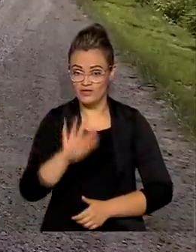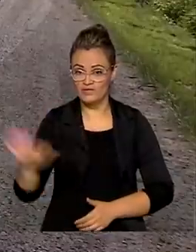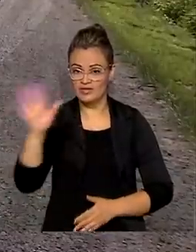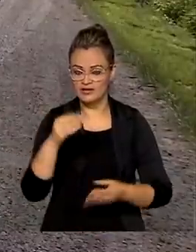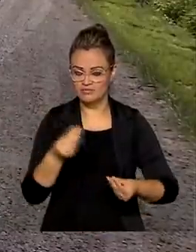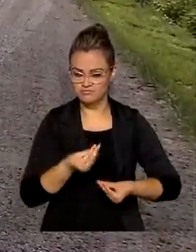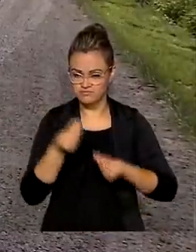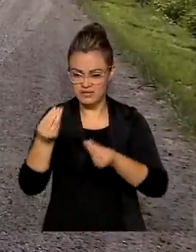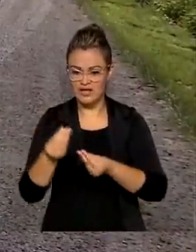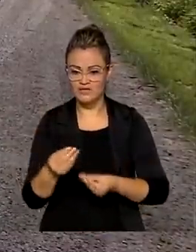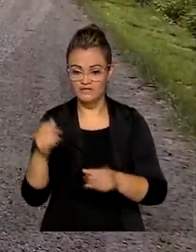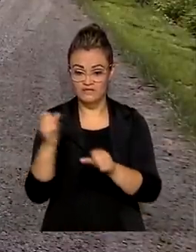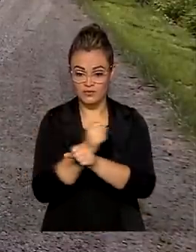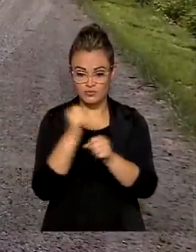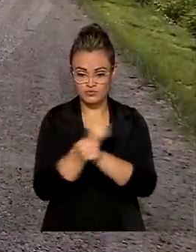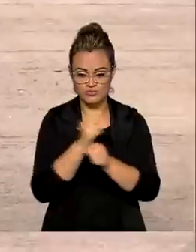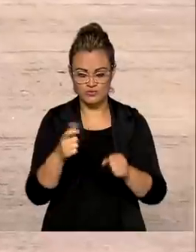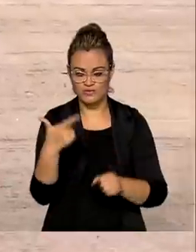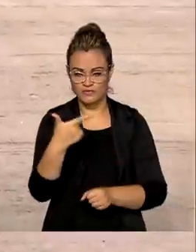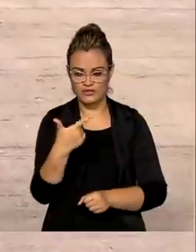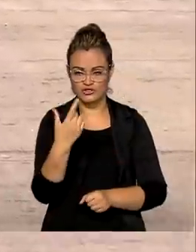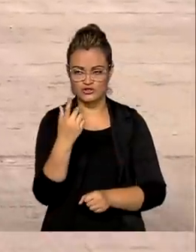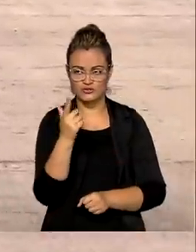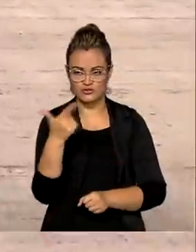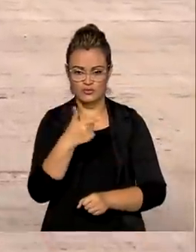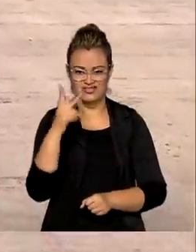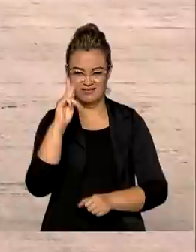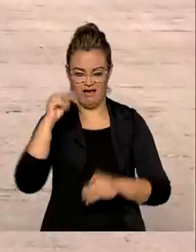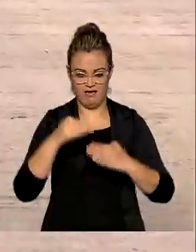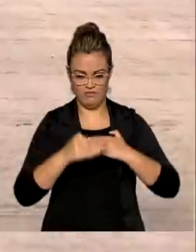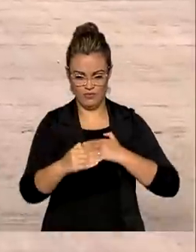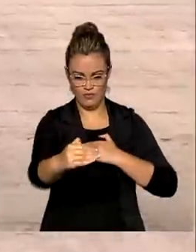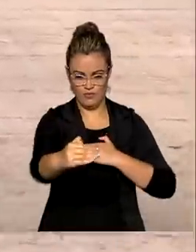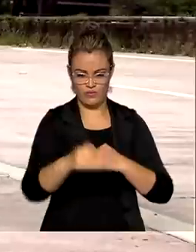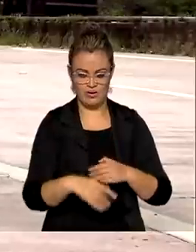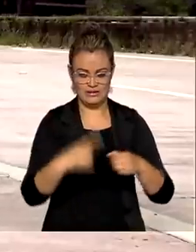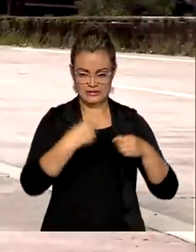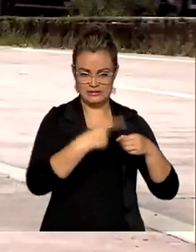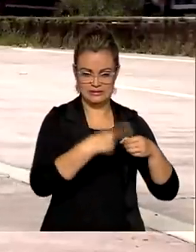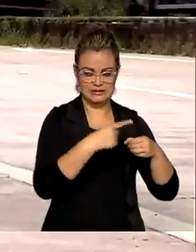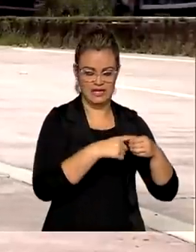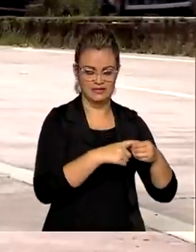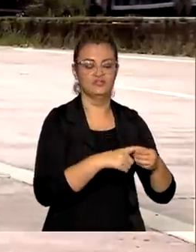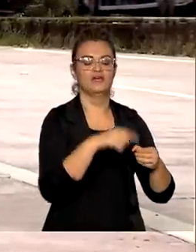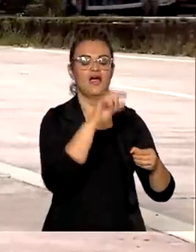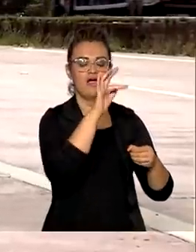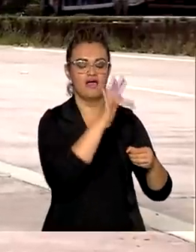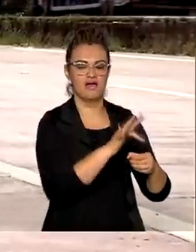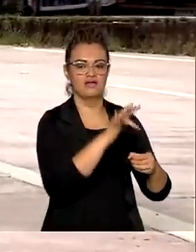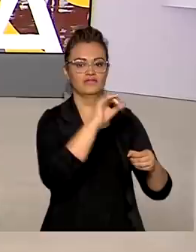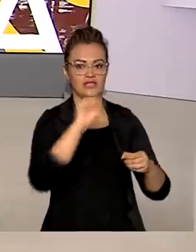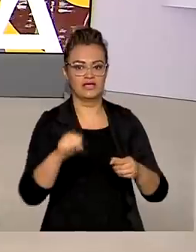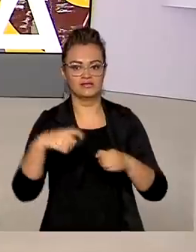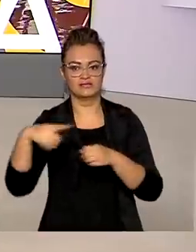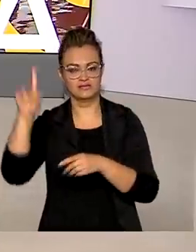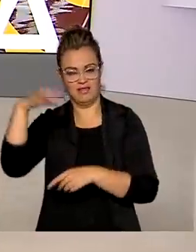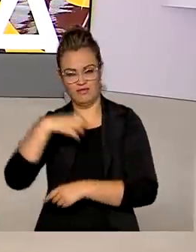entrega hoje 22 quilômetros de pistas duplicadas entre Feira de Santana e Esplanada, na Bahia.